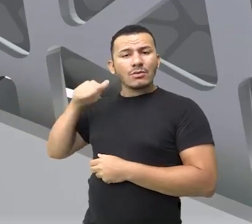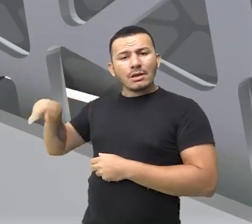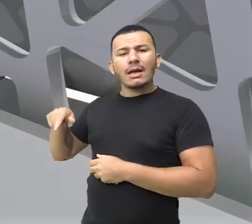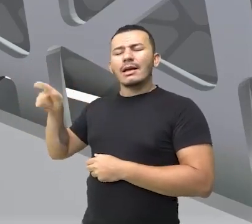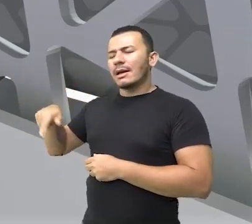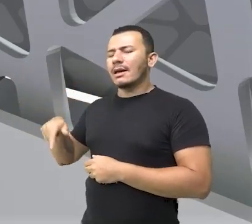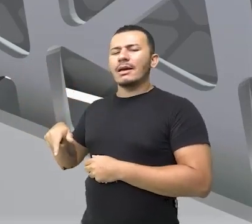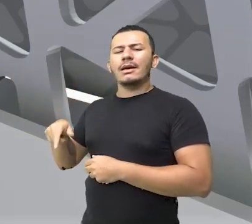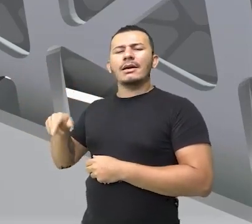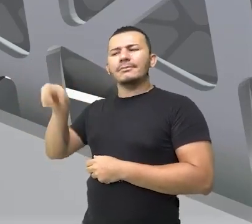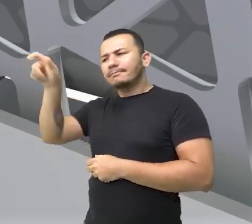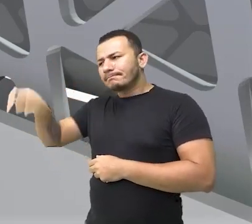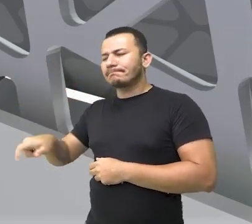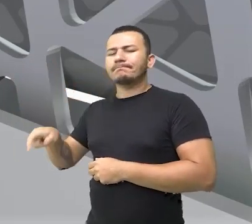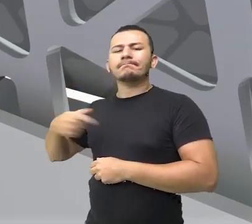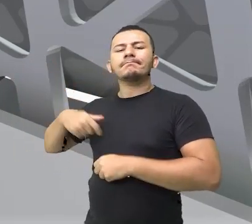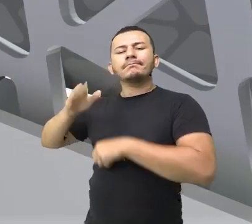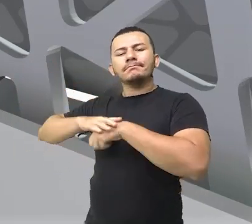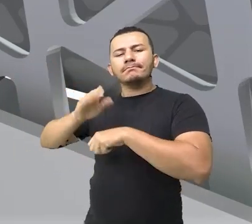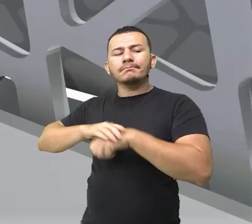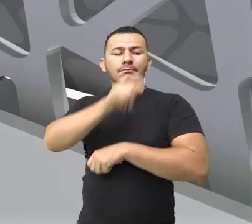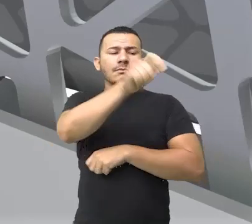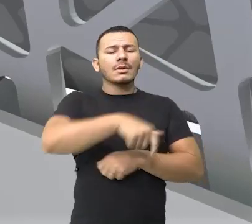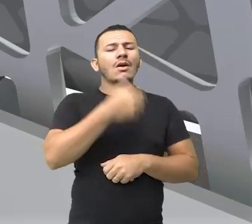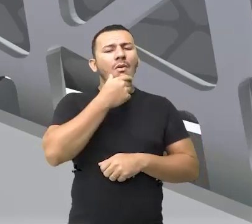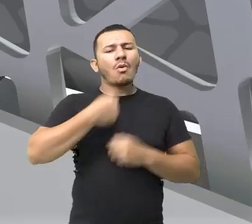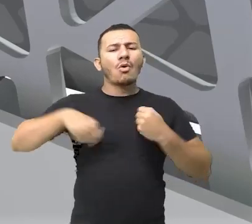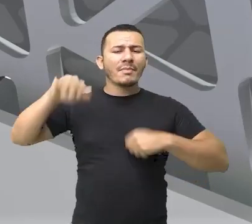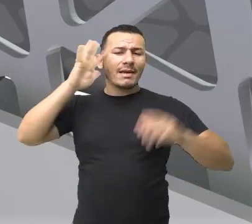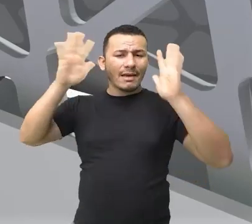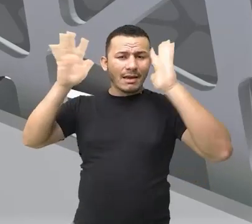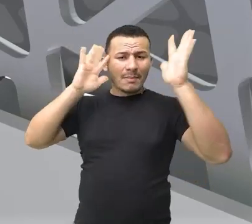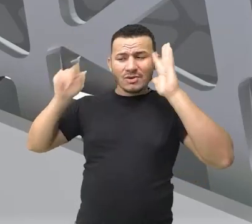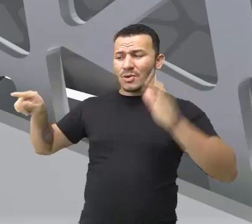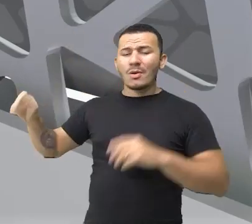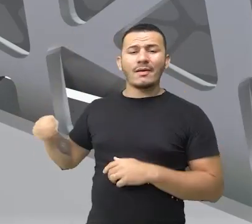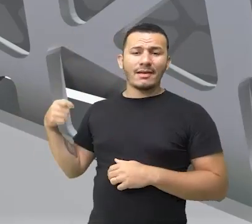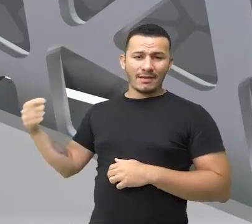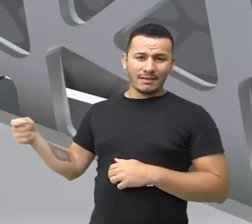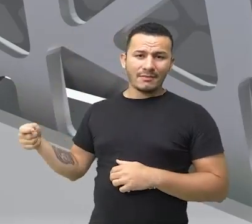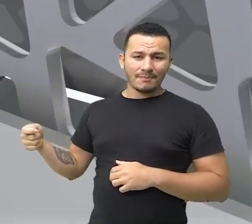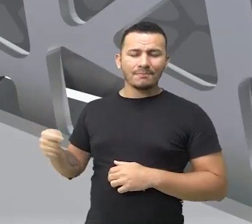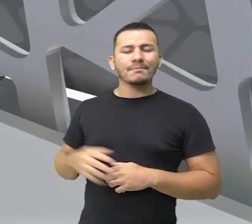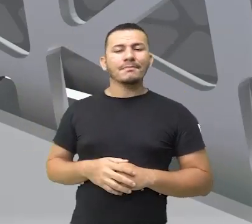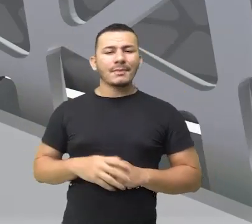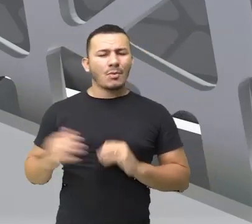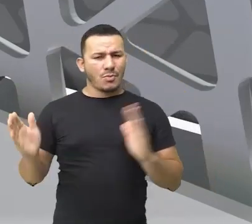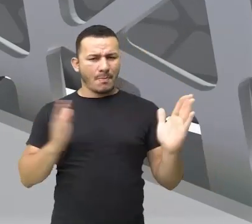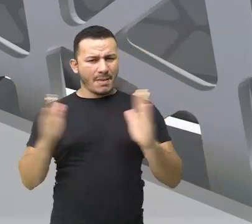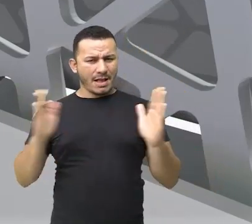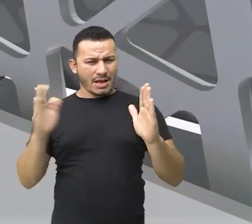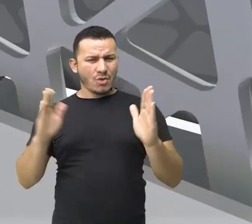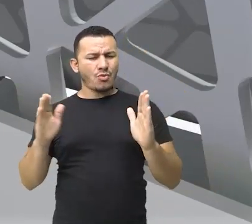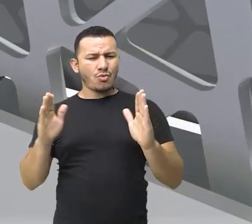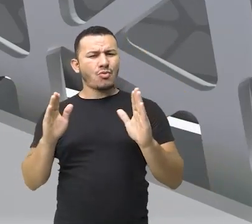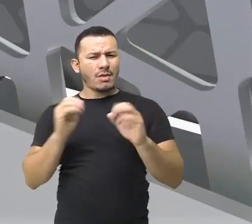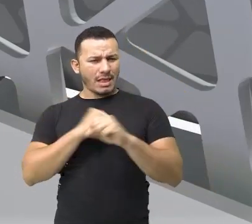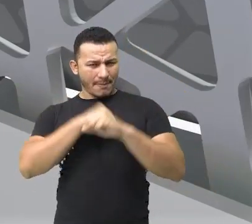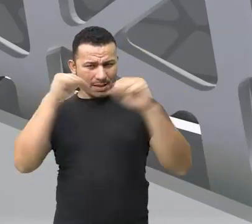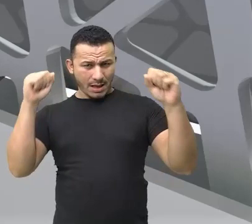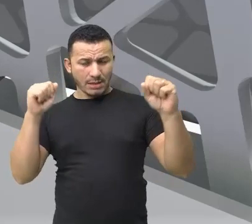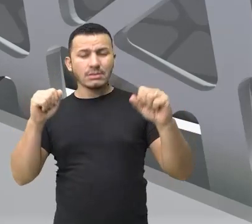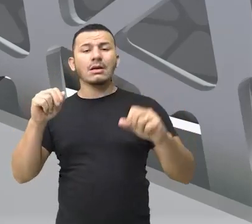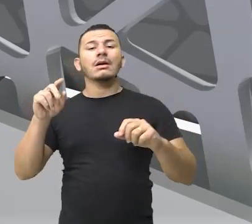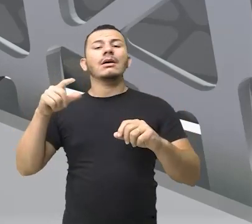personagem idealizada. Lá no período exatamente da independência. Percebam que quando o Iracema foi